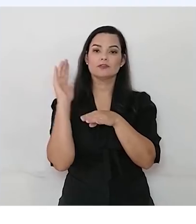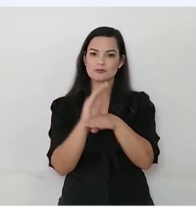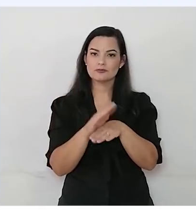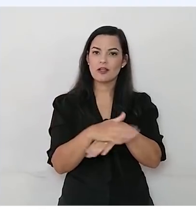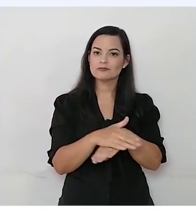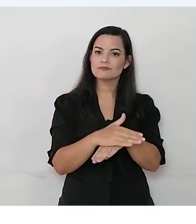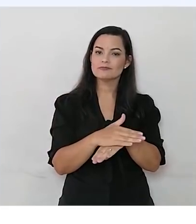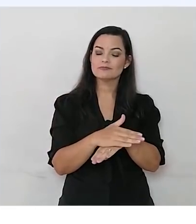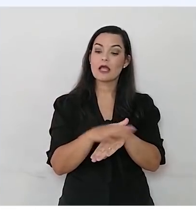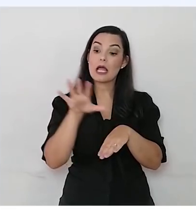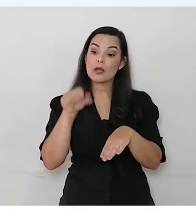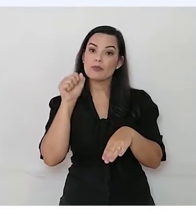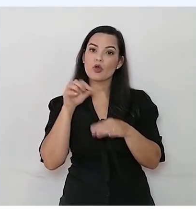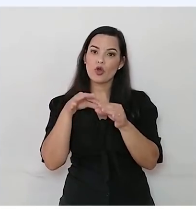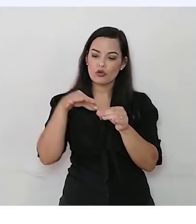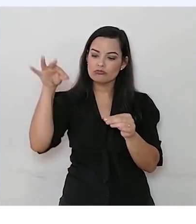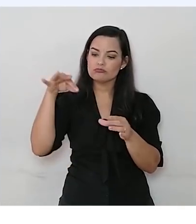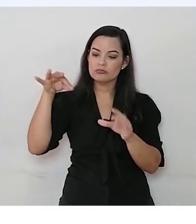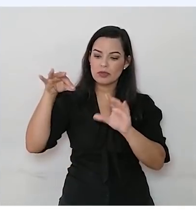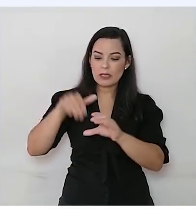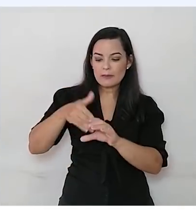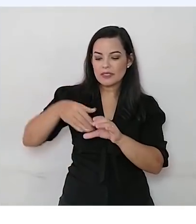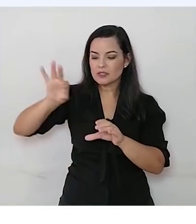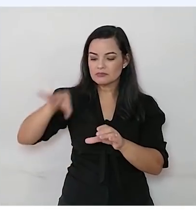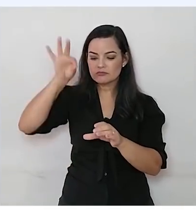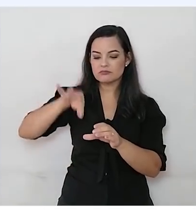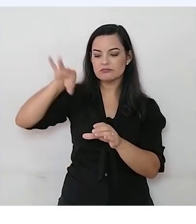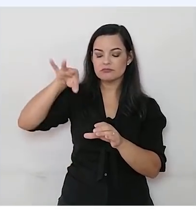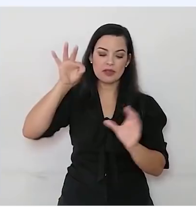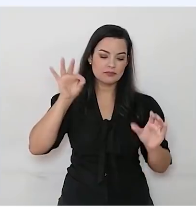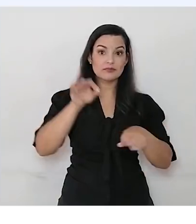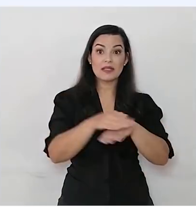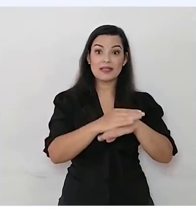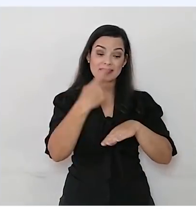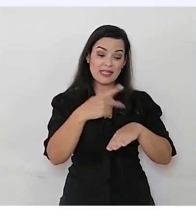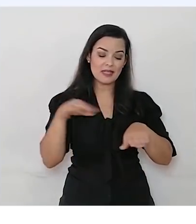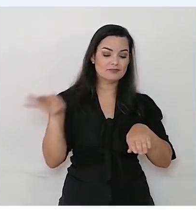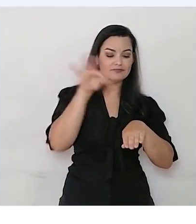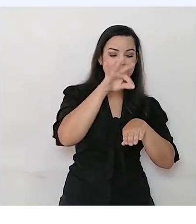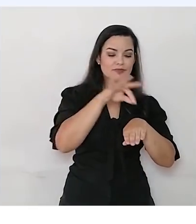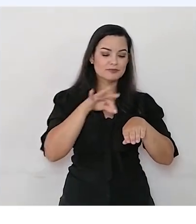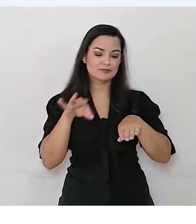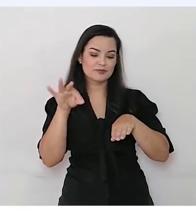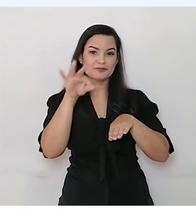Com a tinta e seu pincel começou a desenhar as pintas de suas asas para a Tininha alegrar.